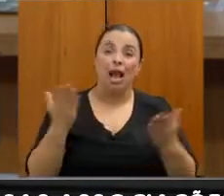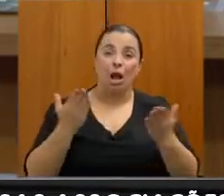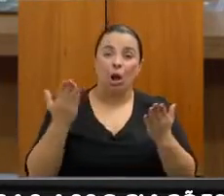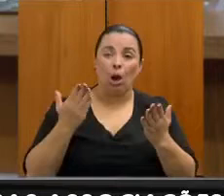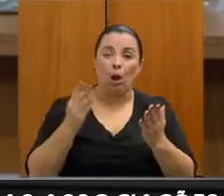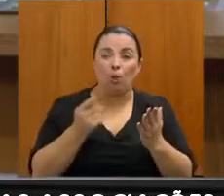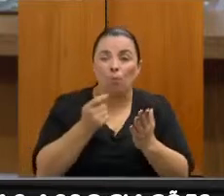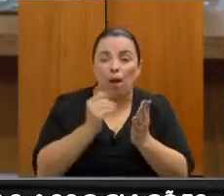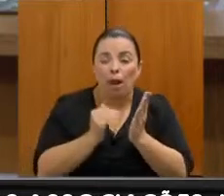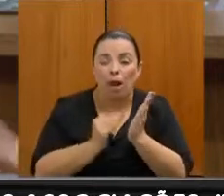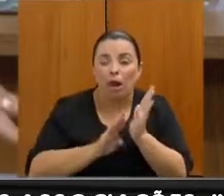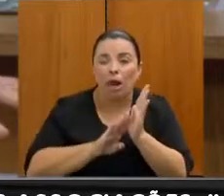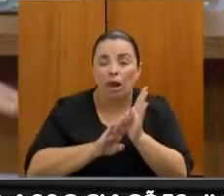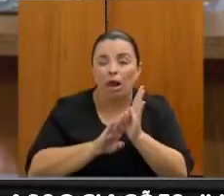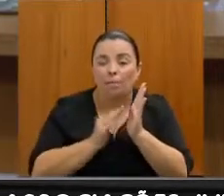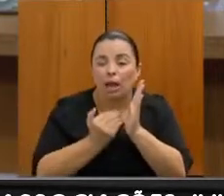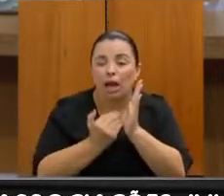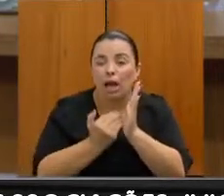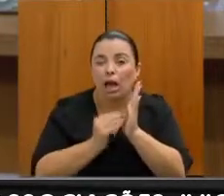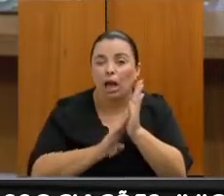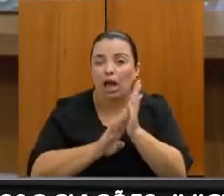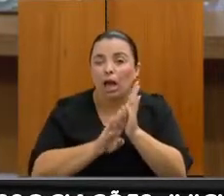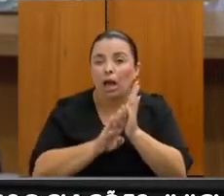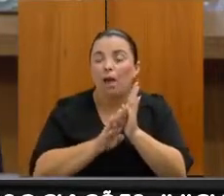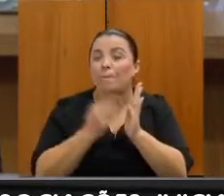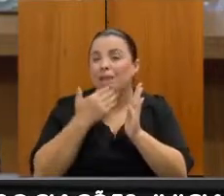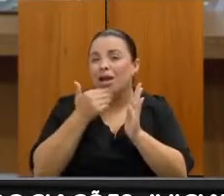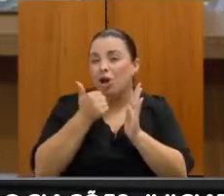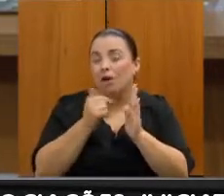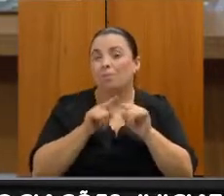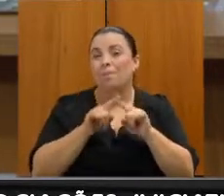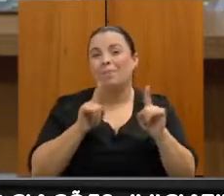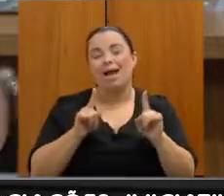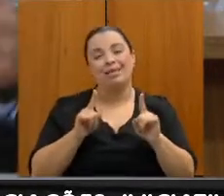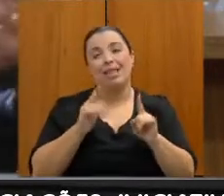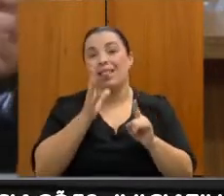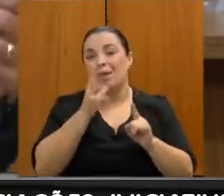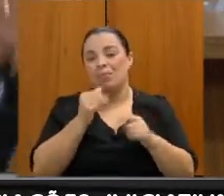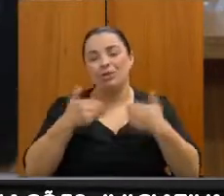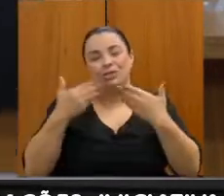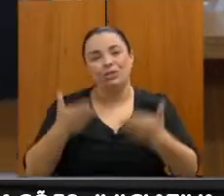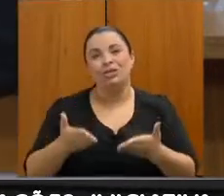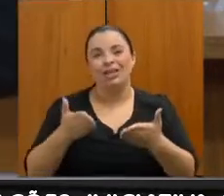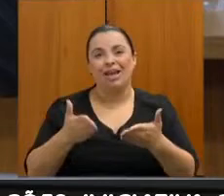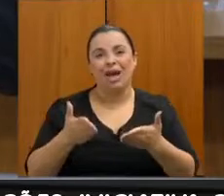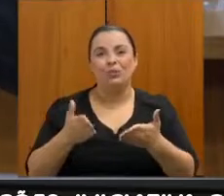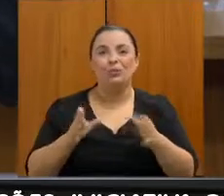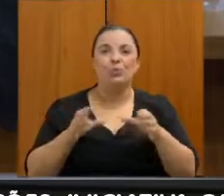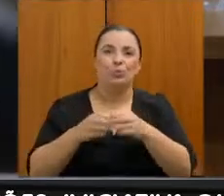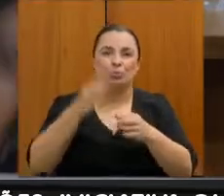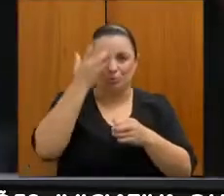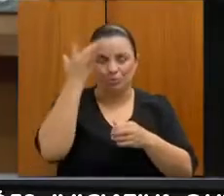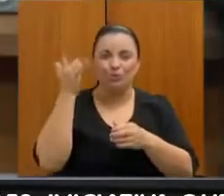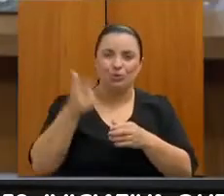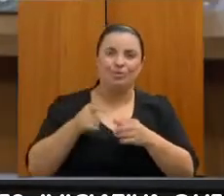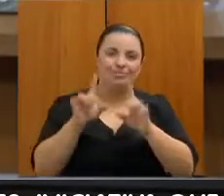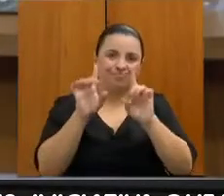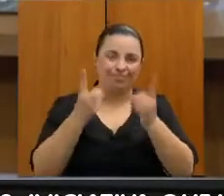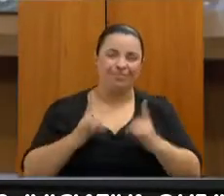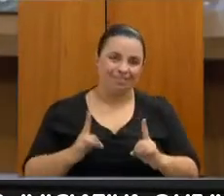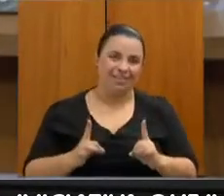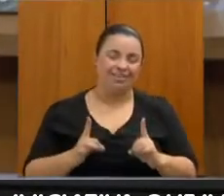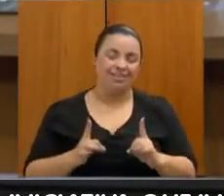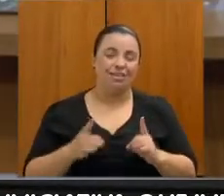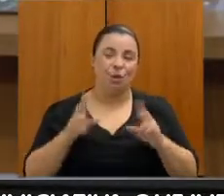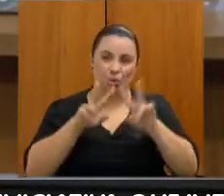melhora ainda pontual, essa melhora demora um pouco mais para chegar no nosso público que a gente conversa aqui hoje. Pode passar, por favor? Eu